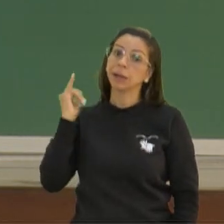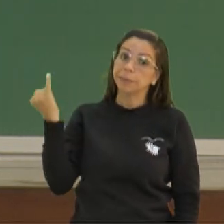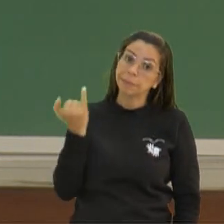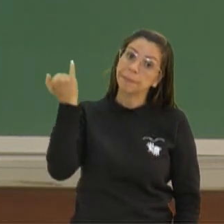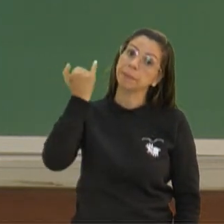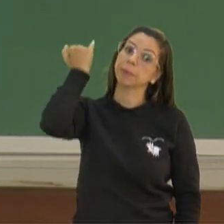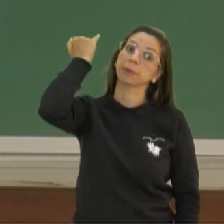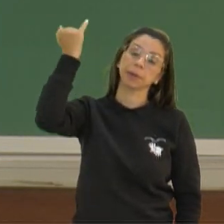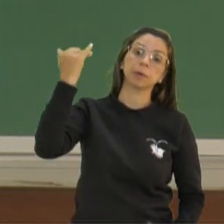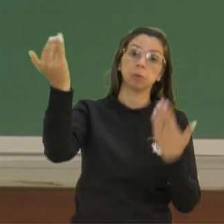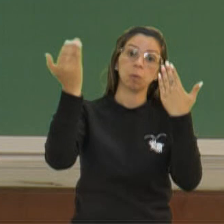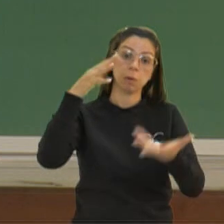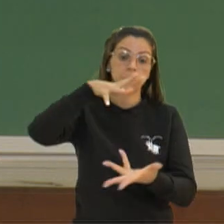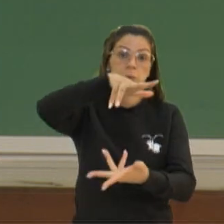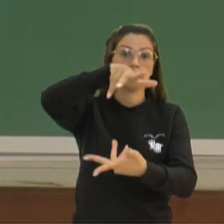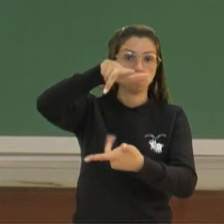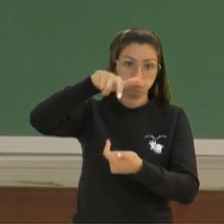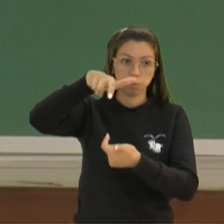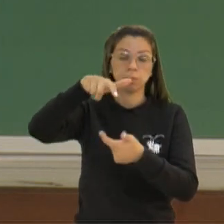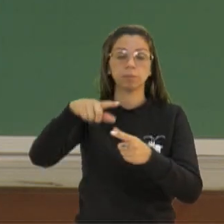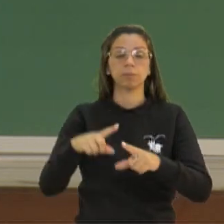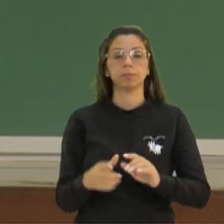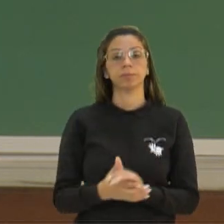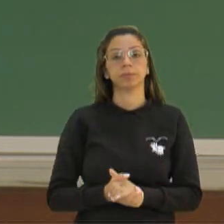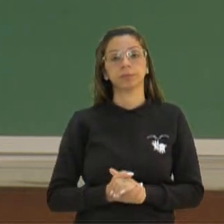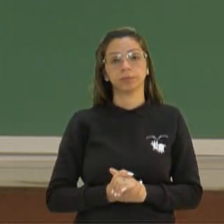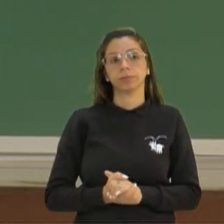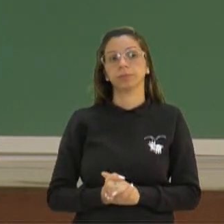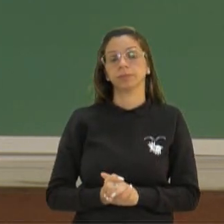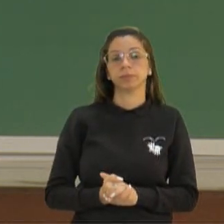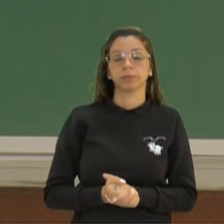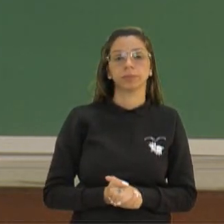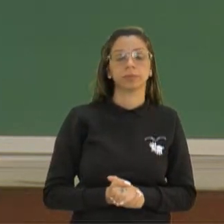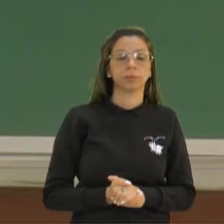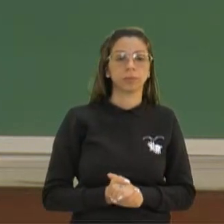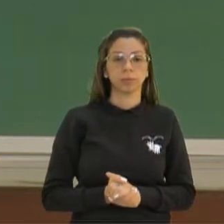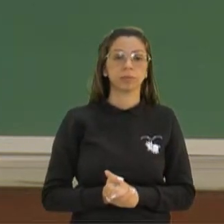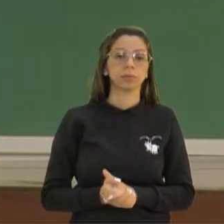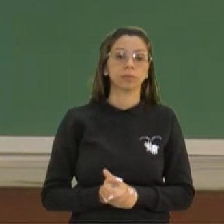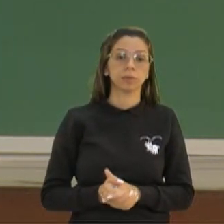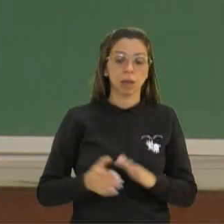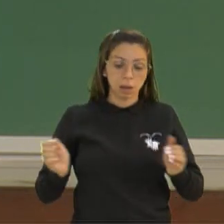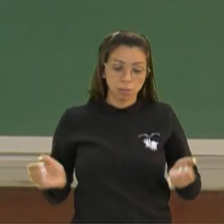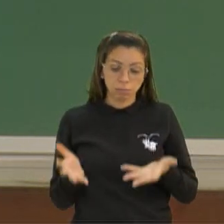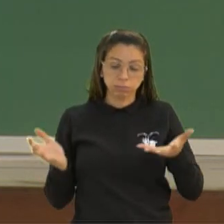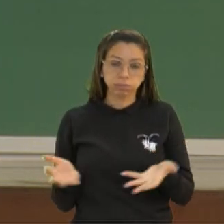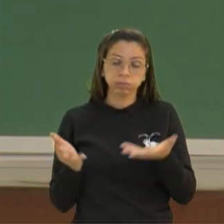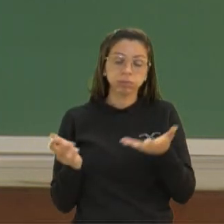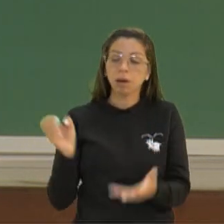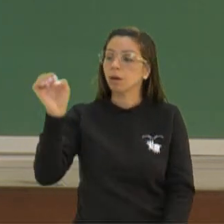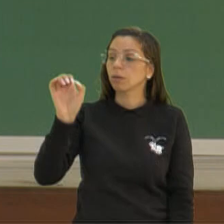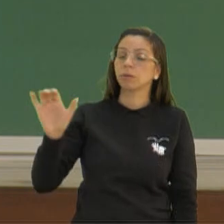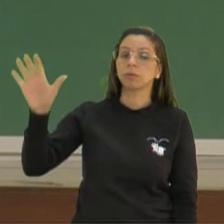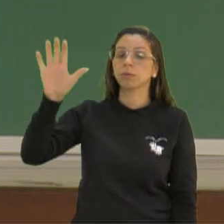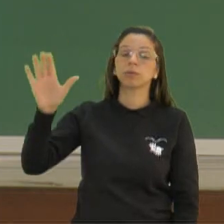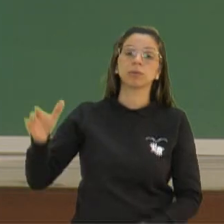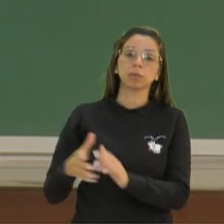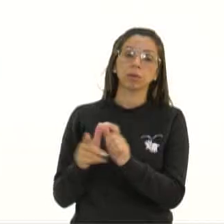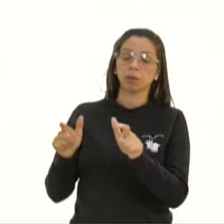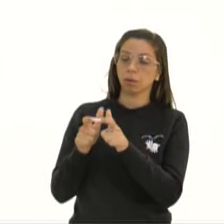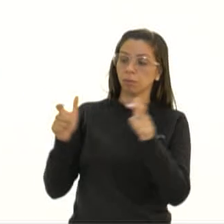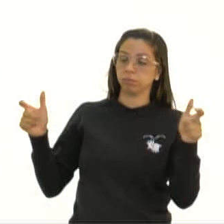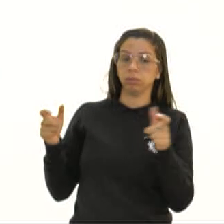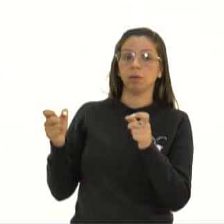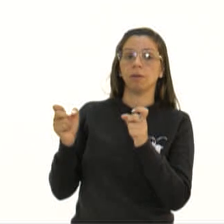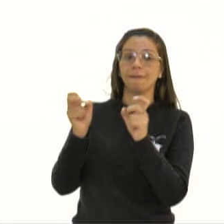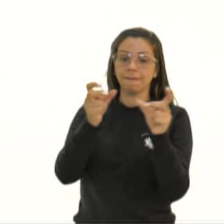cenário mundial, com certeza, os países europeus. Quais foram os benefícios da globalização para os europeus? Um aumento do comércio